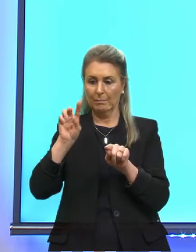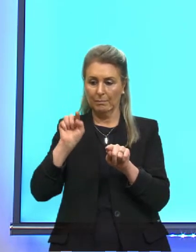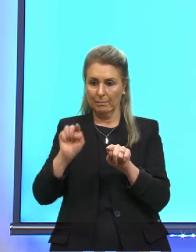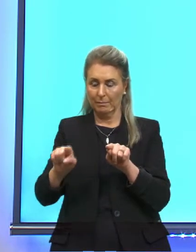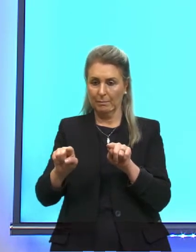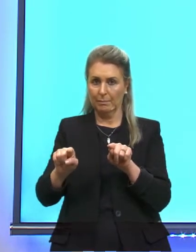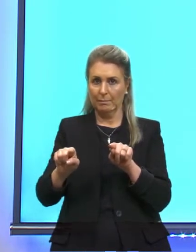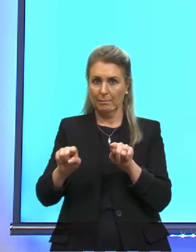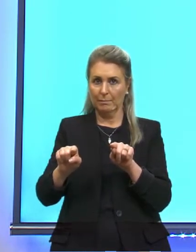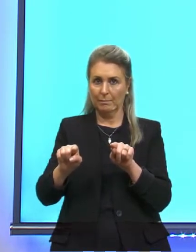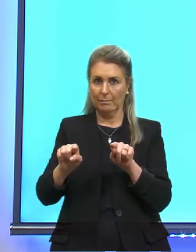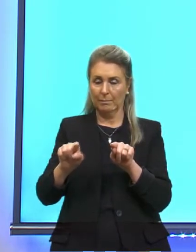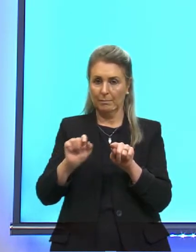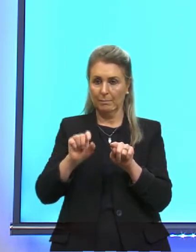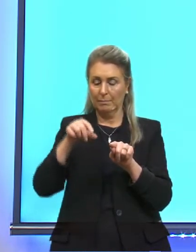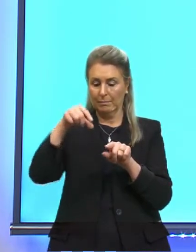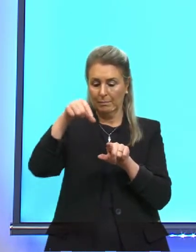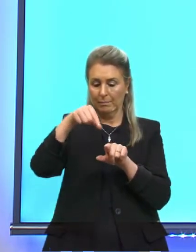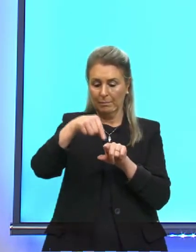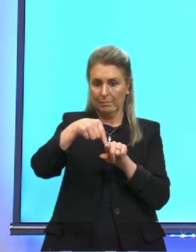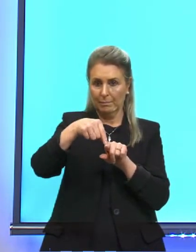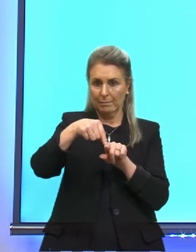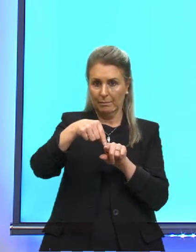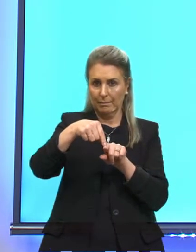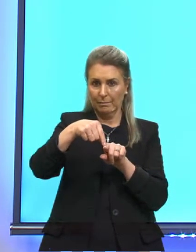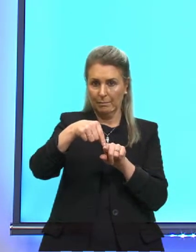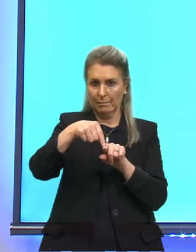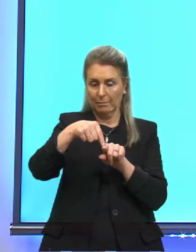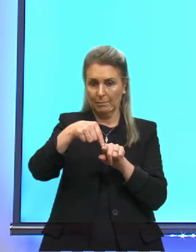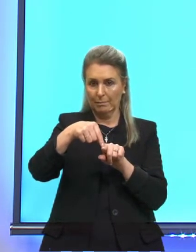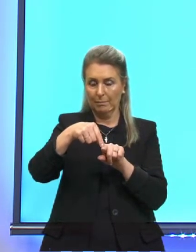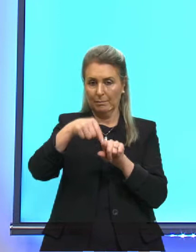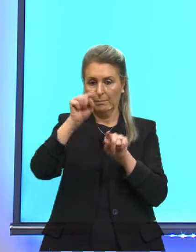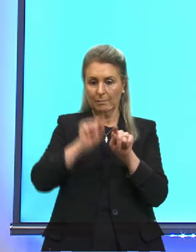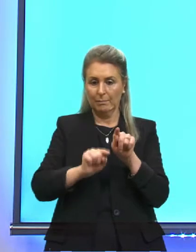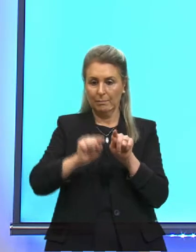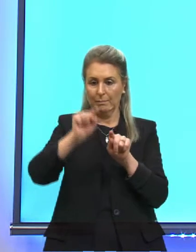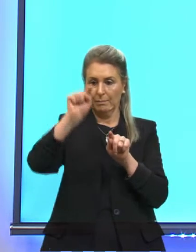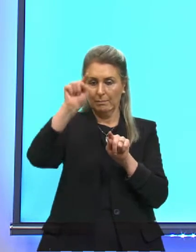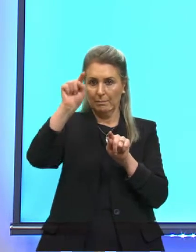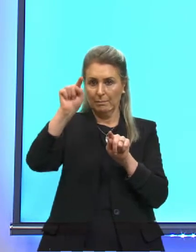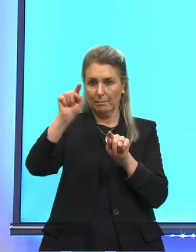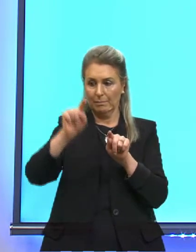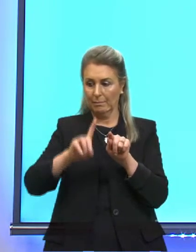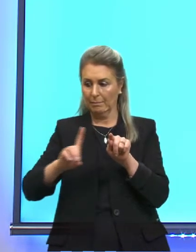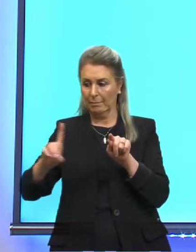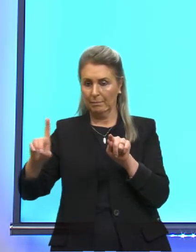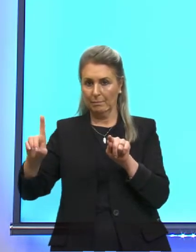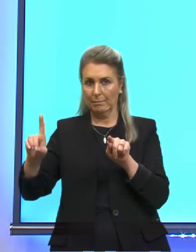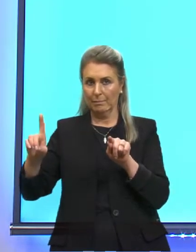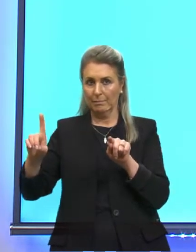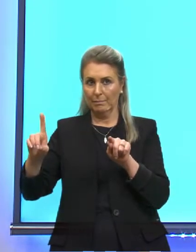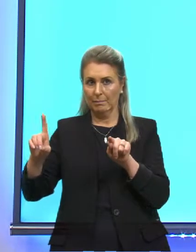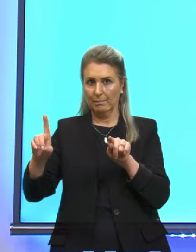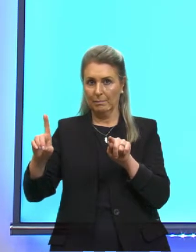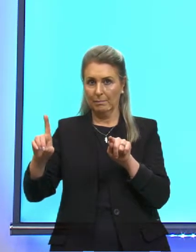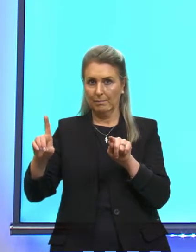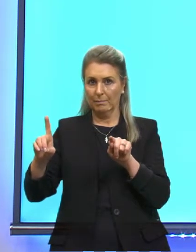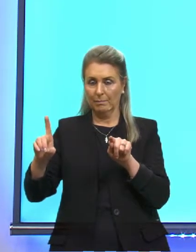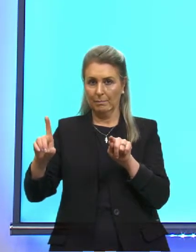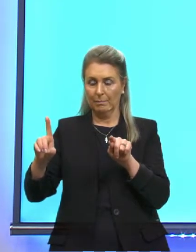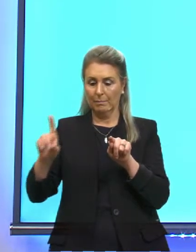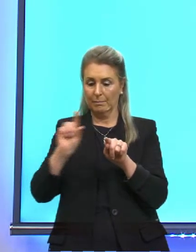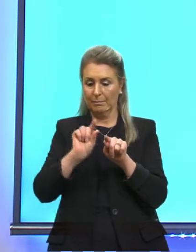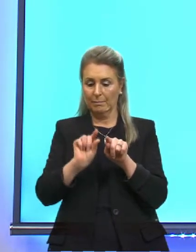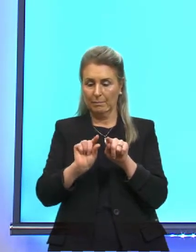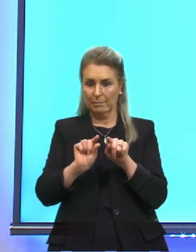nanômetro. Então, comprimento de ondas elevados para a direita. Certo? E aqui são